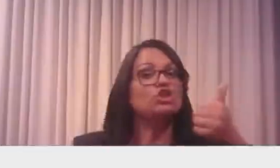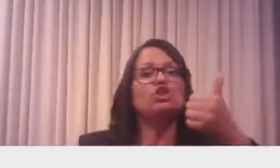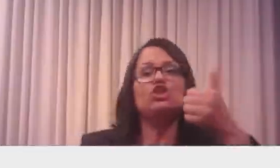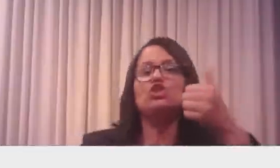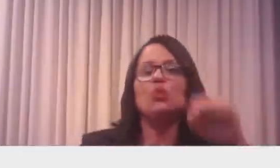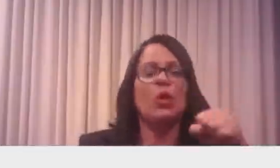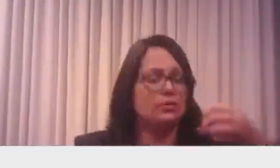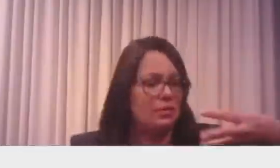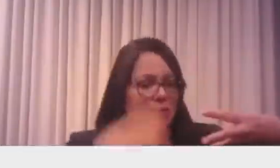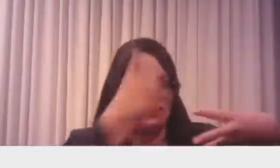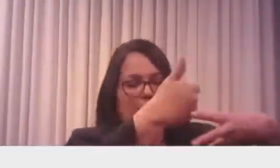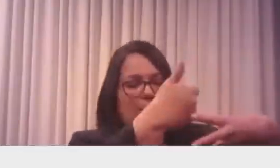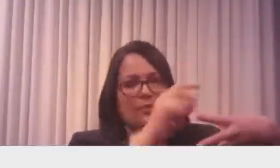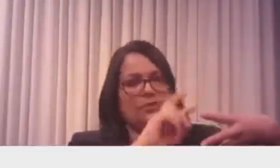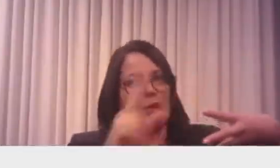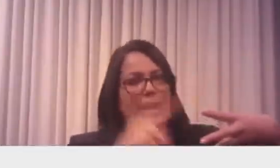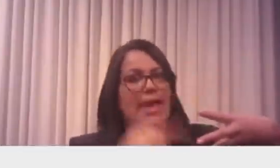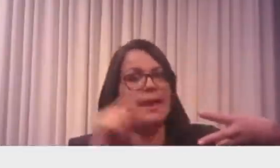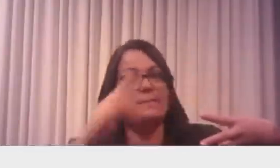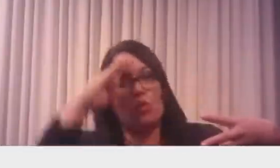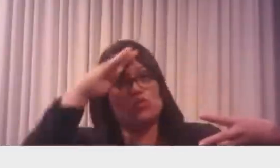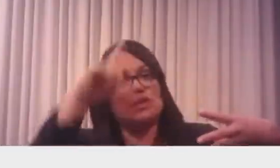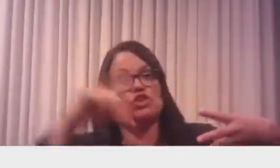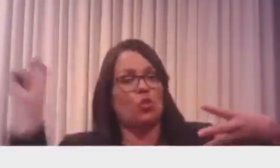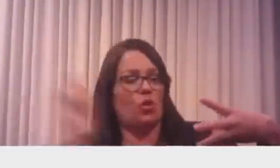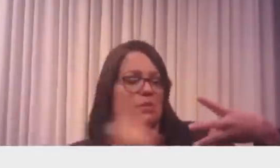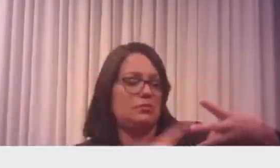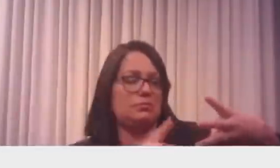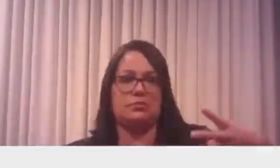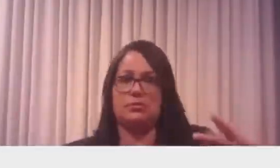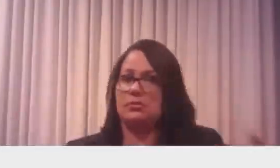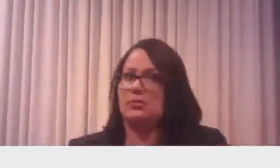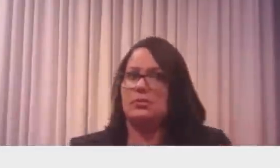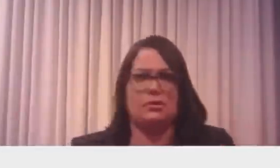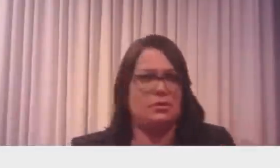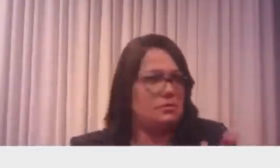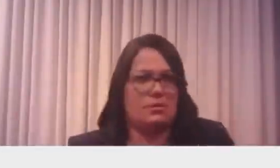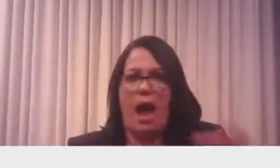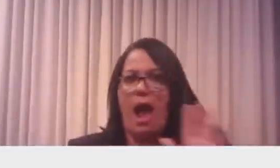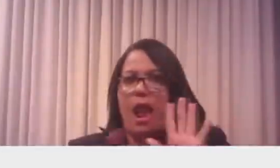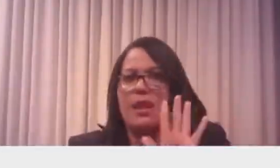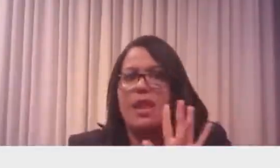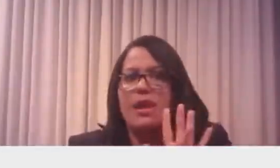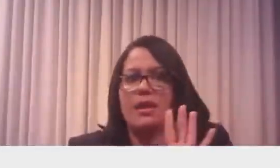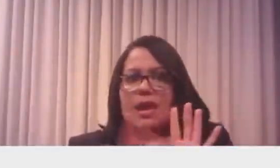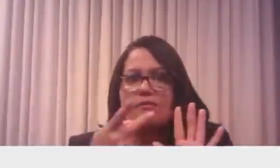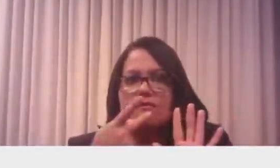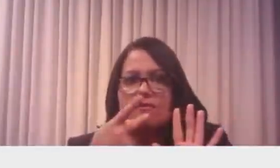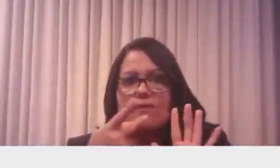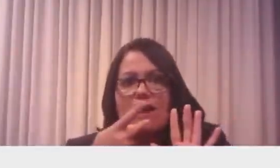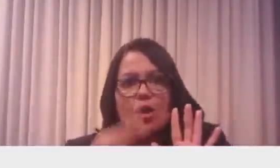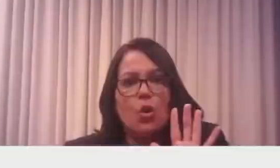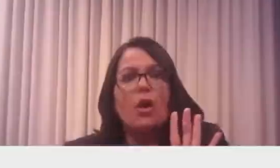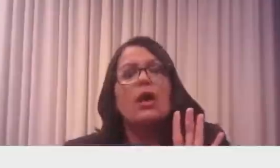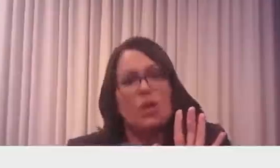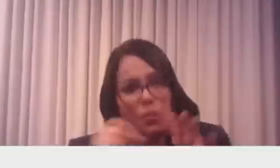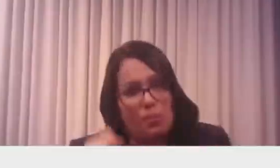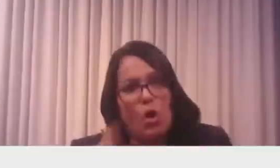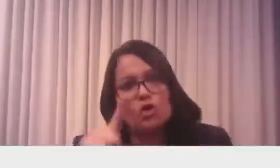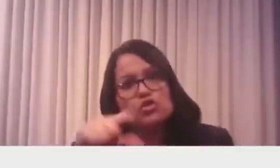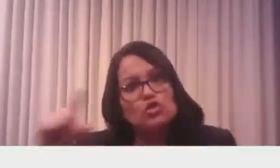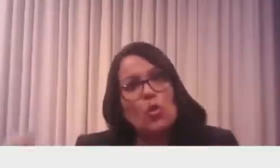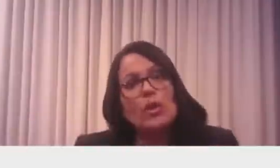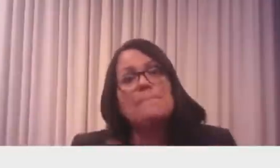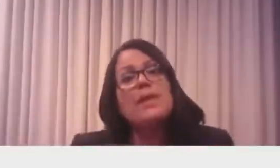universitário. Pessoal, a lei diz que eu escolho dentro da lista tripla. Agora o Estado de São Paulo tem que explicar isso aqui. É um direito